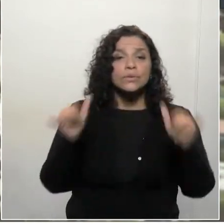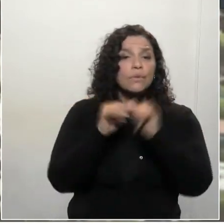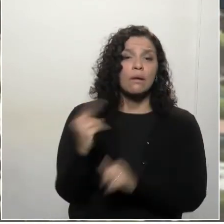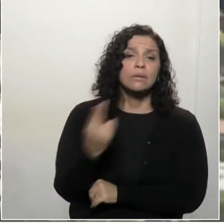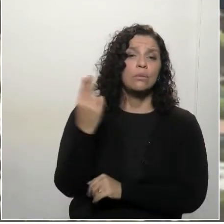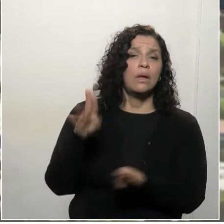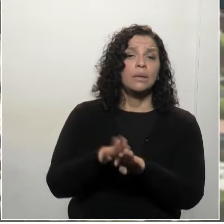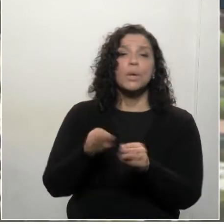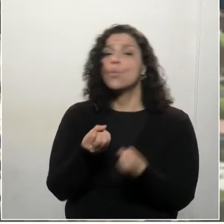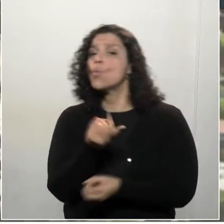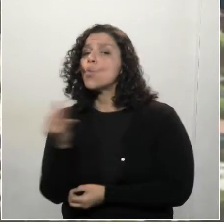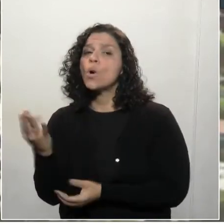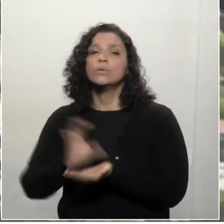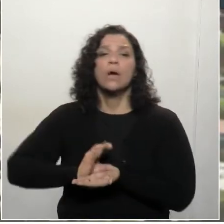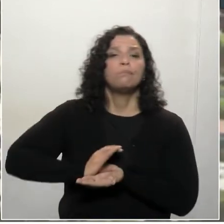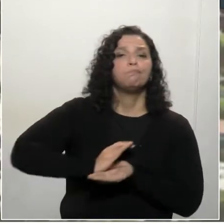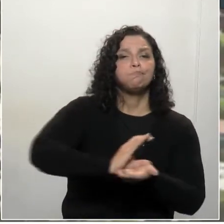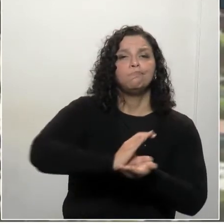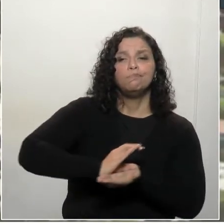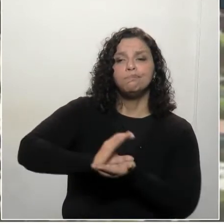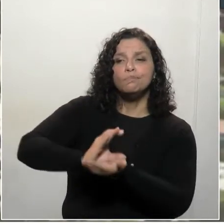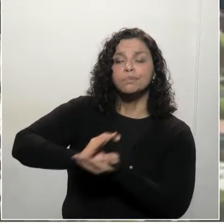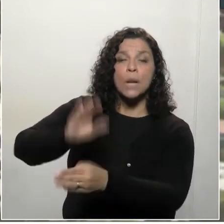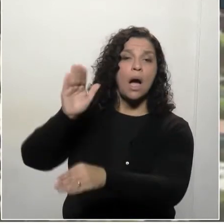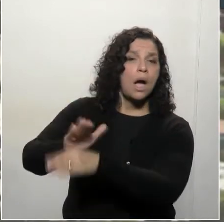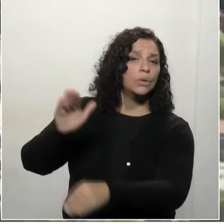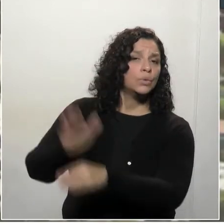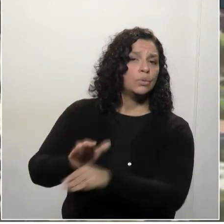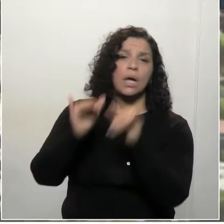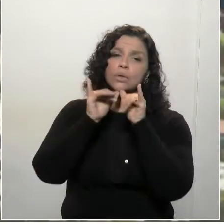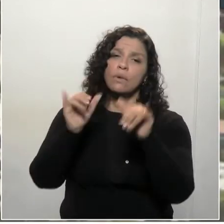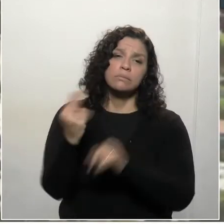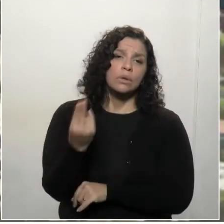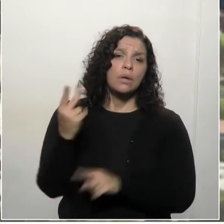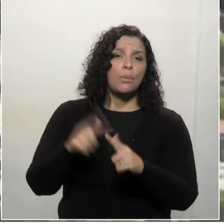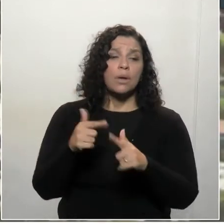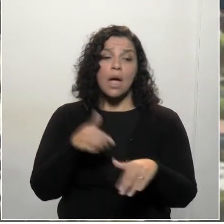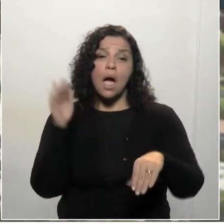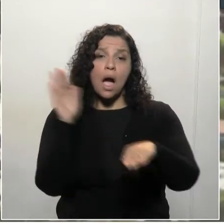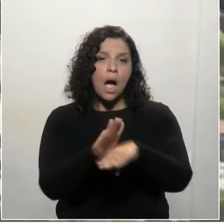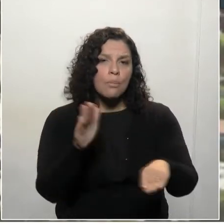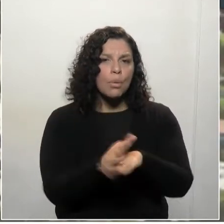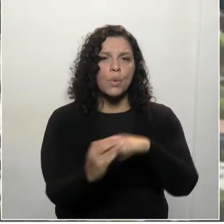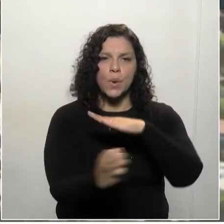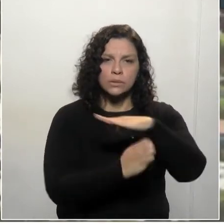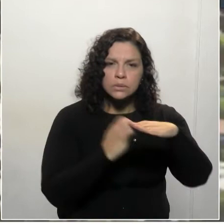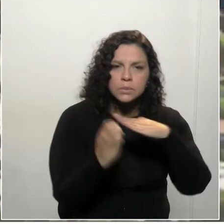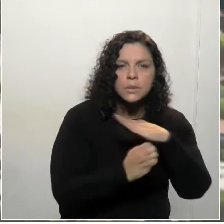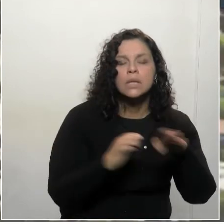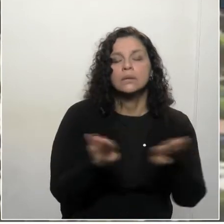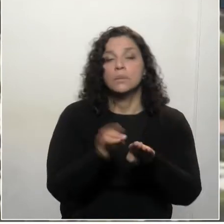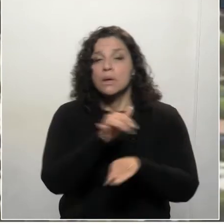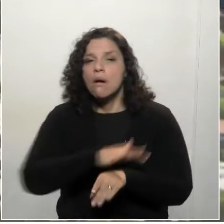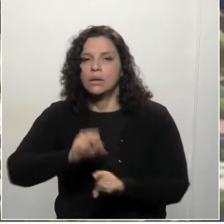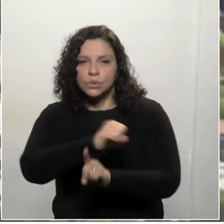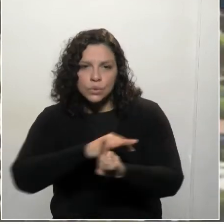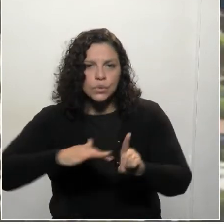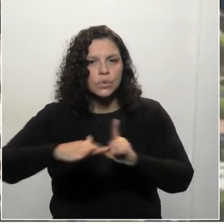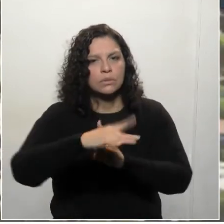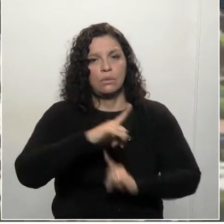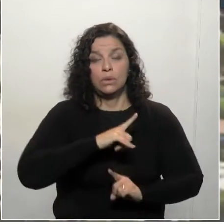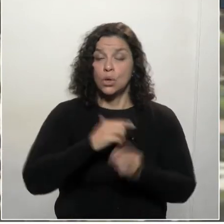esse investimento enorme que está fazendo de apoio às empresas, especialmente na área social. Aliás,